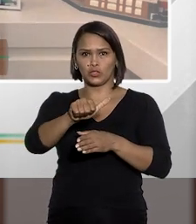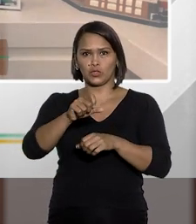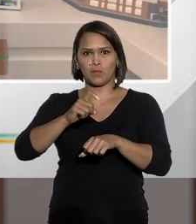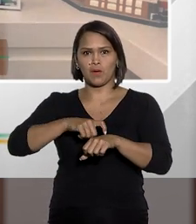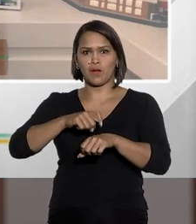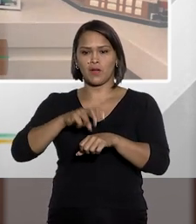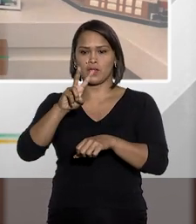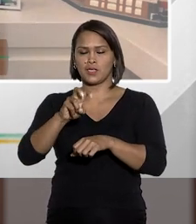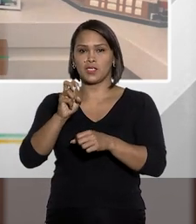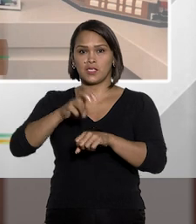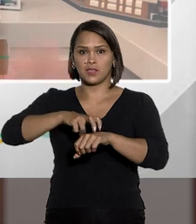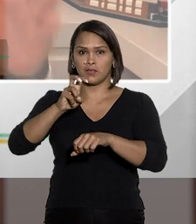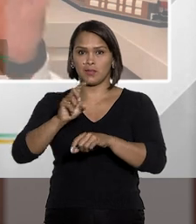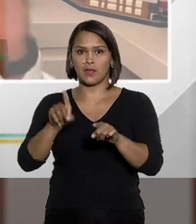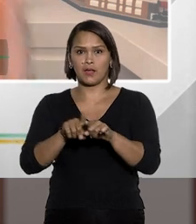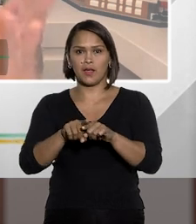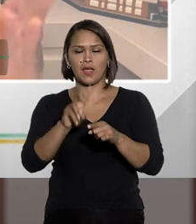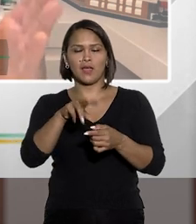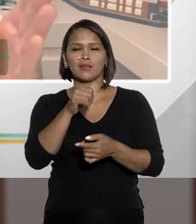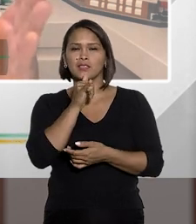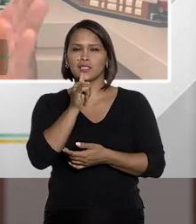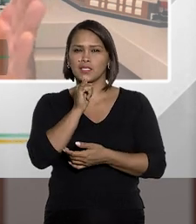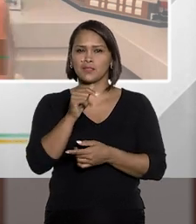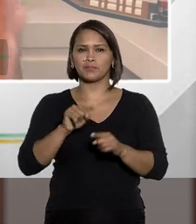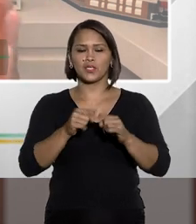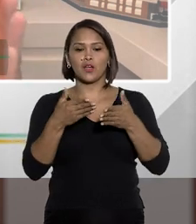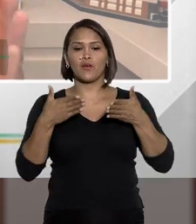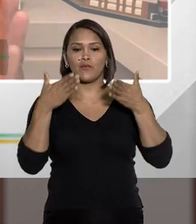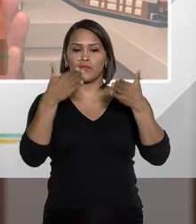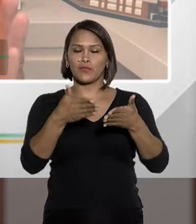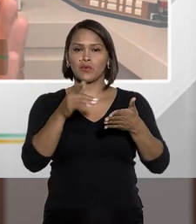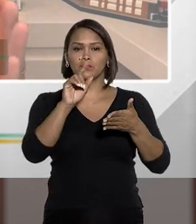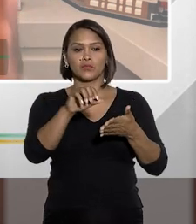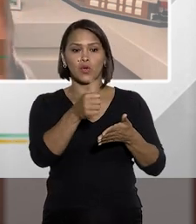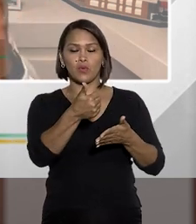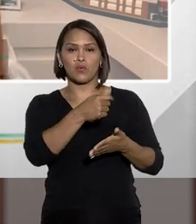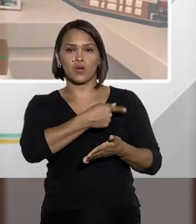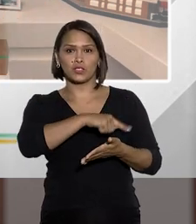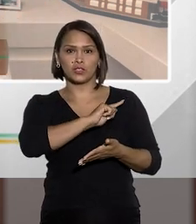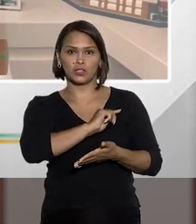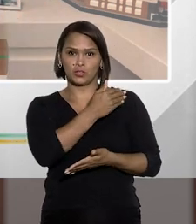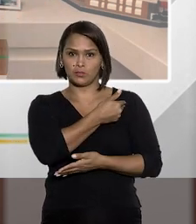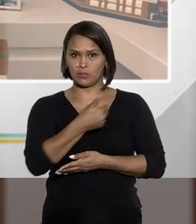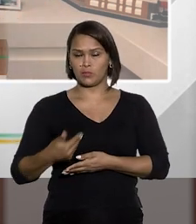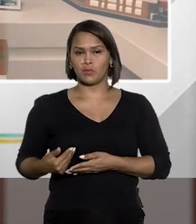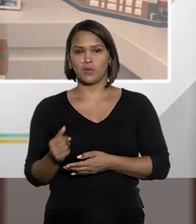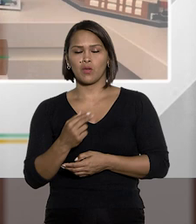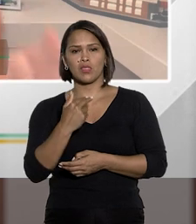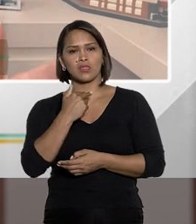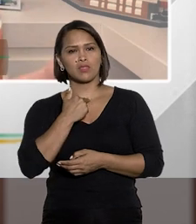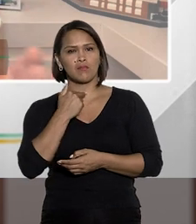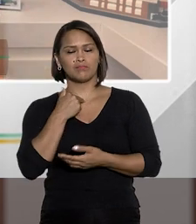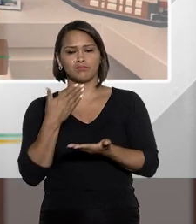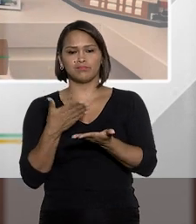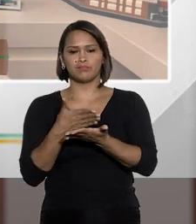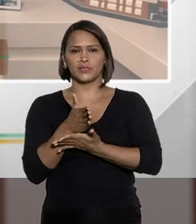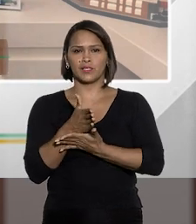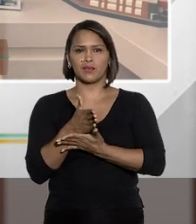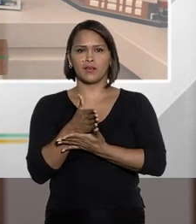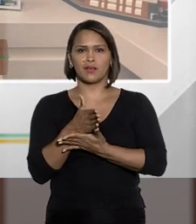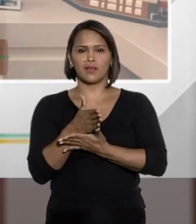21h e 5h da manhã. Por exemplo, Fátima, e para ser bem objetivo, um agente público não pode